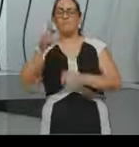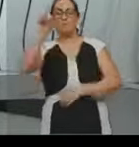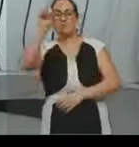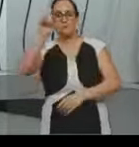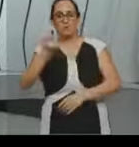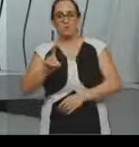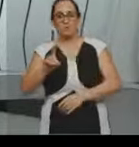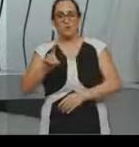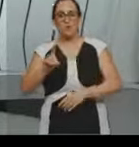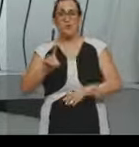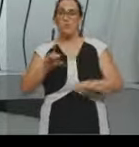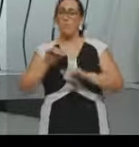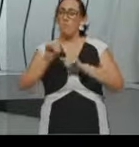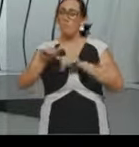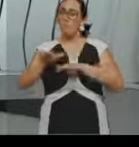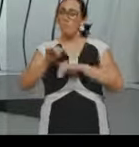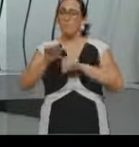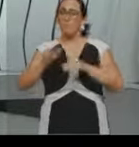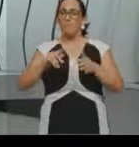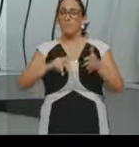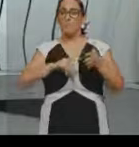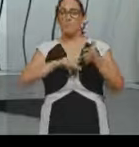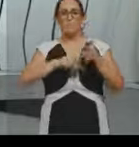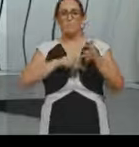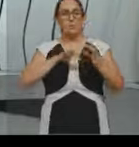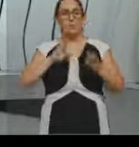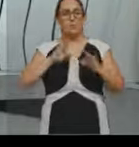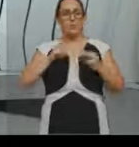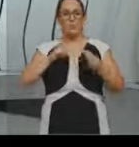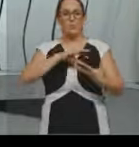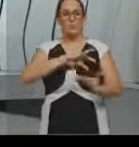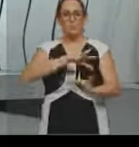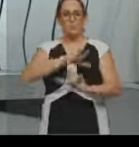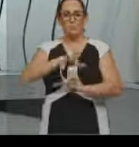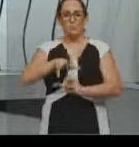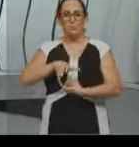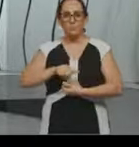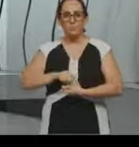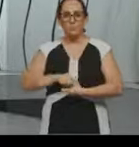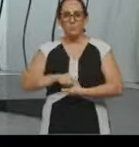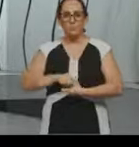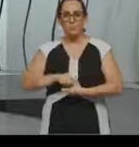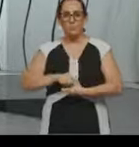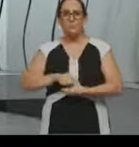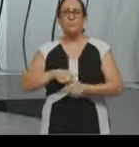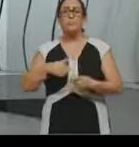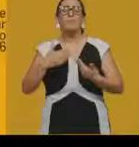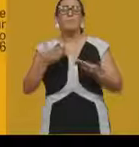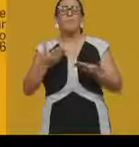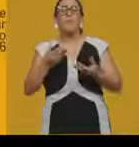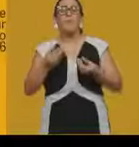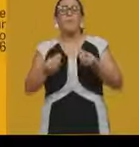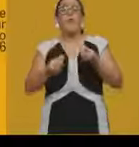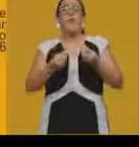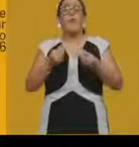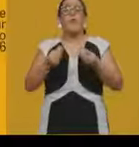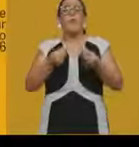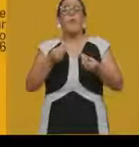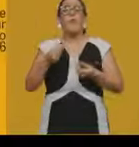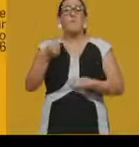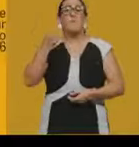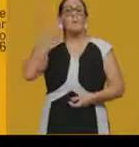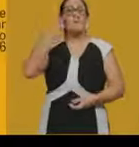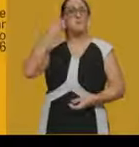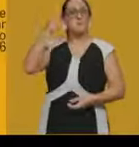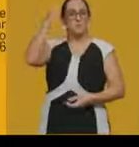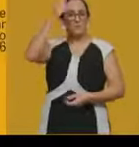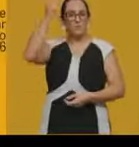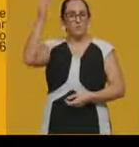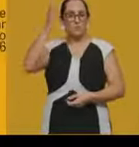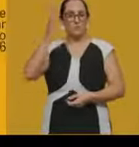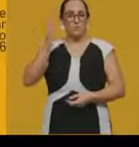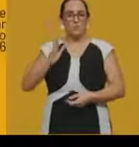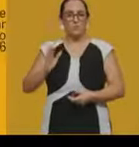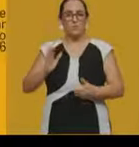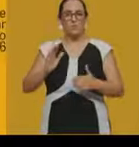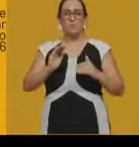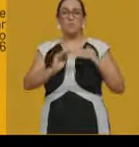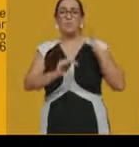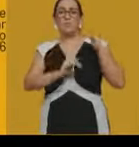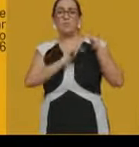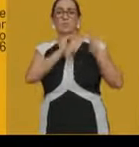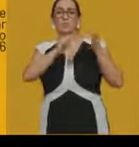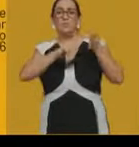todo. Bom, então quais são os antecedentes se a gente trata do Brasil, né? A gente fala do desenvolvimento do